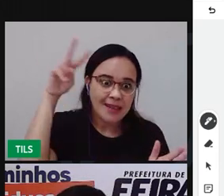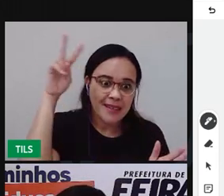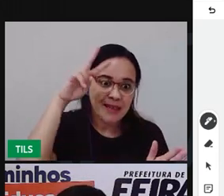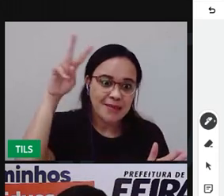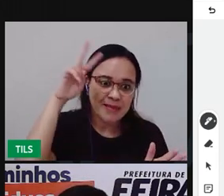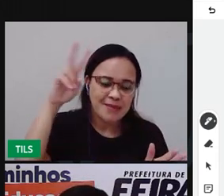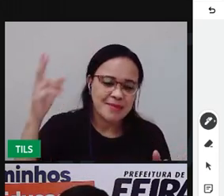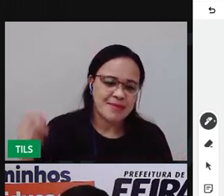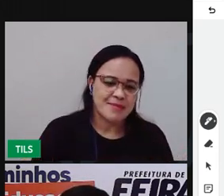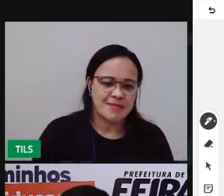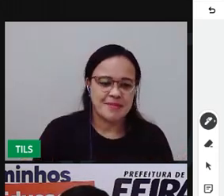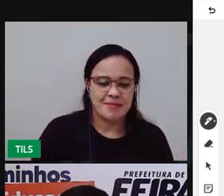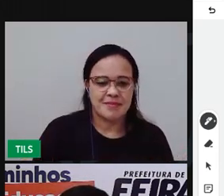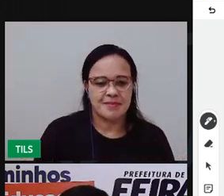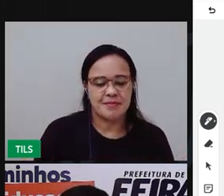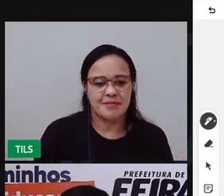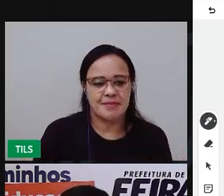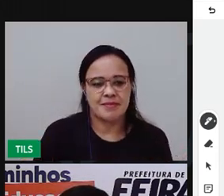lado.